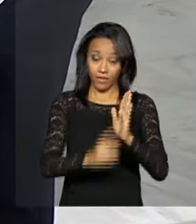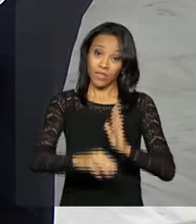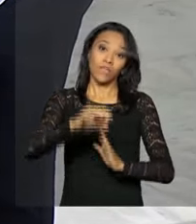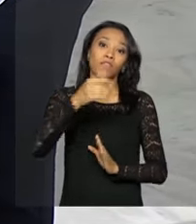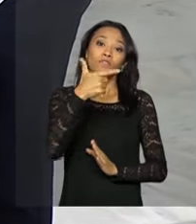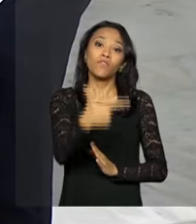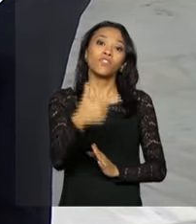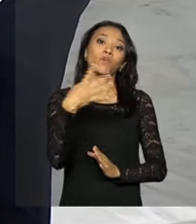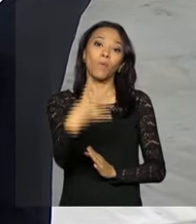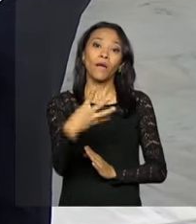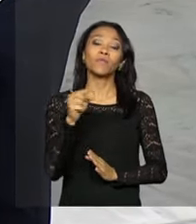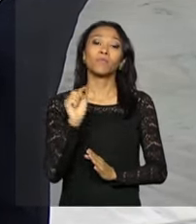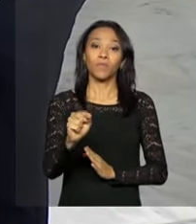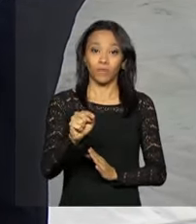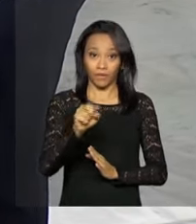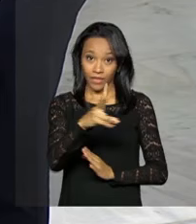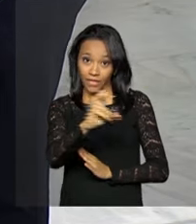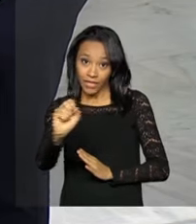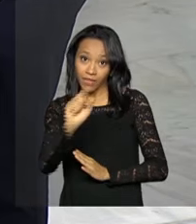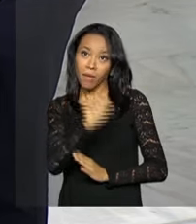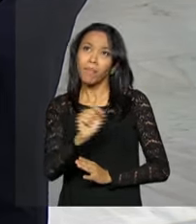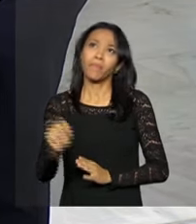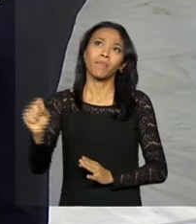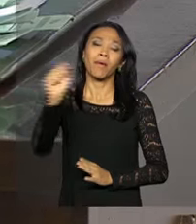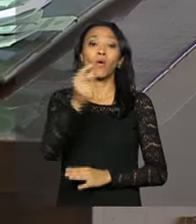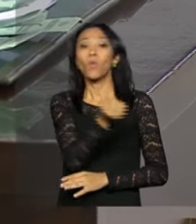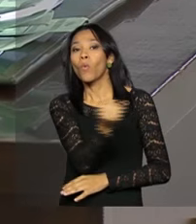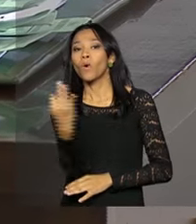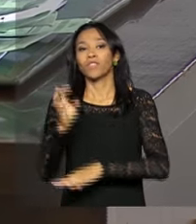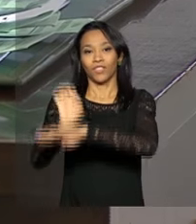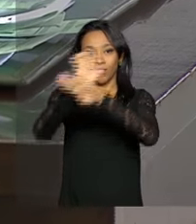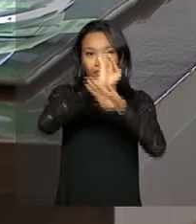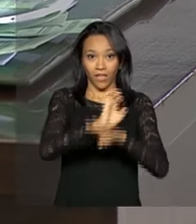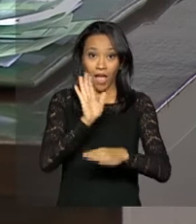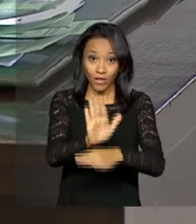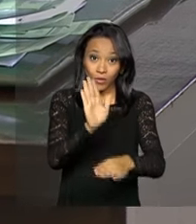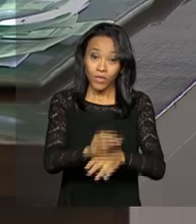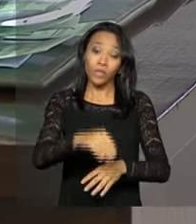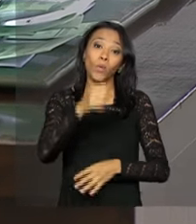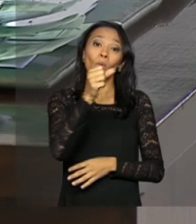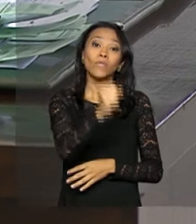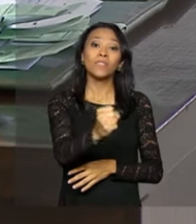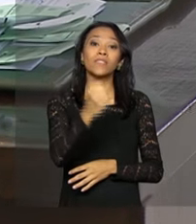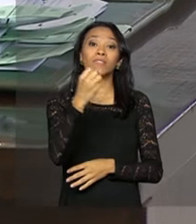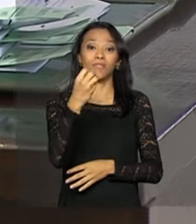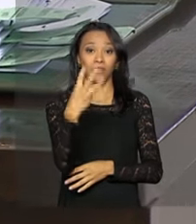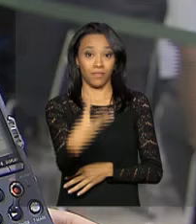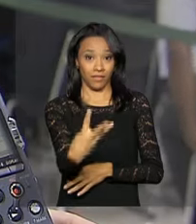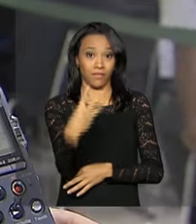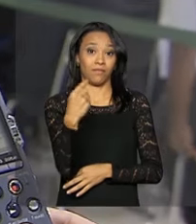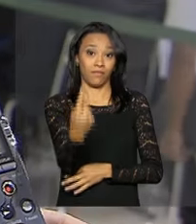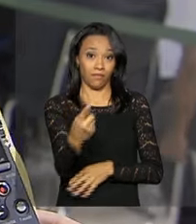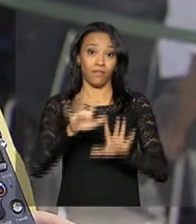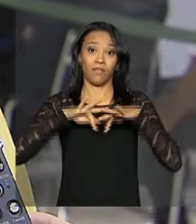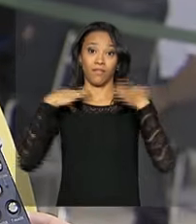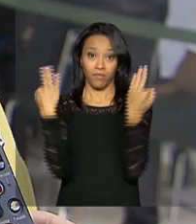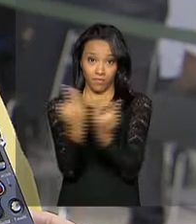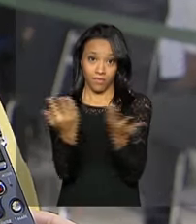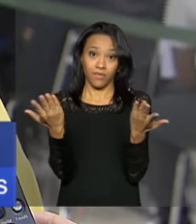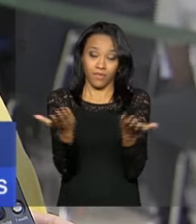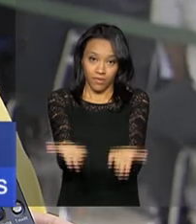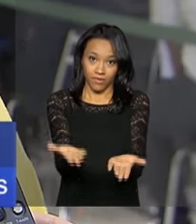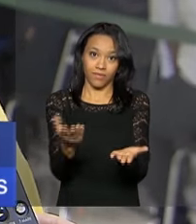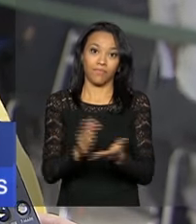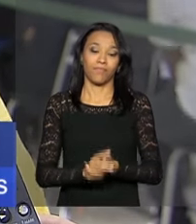hectares em 5 estados, beneficiando 831 famílias quilombolas. Aí dá uma